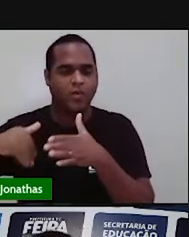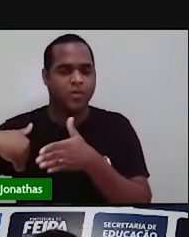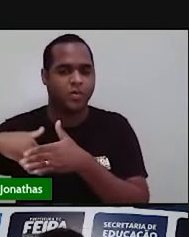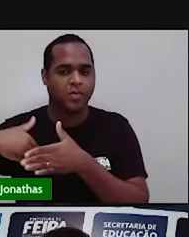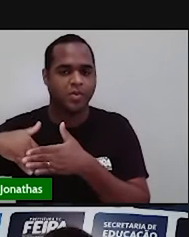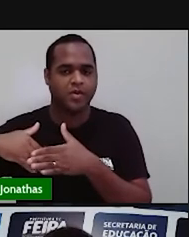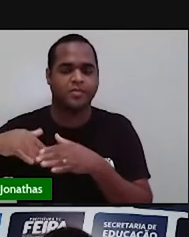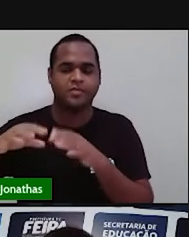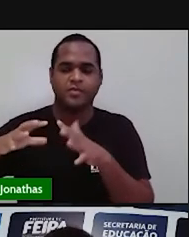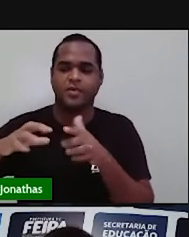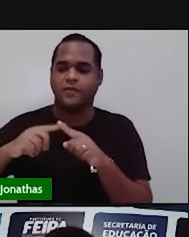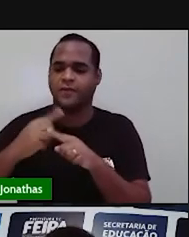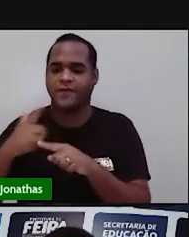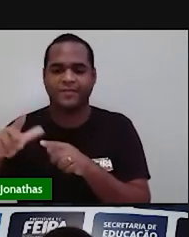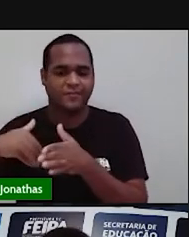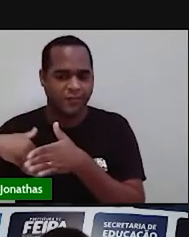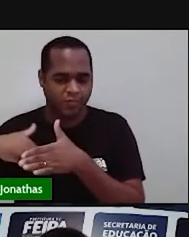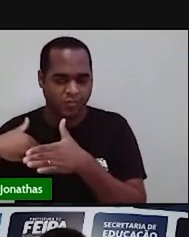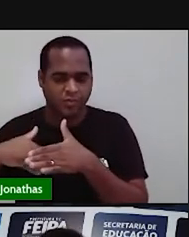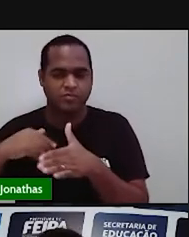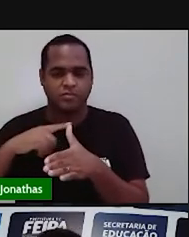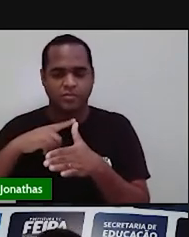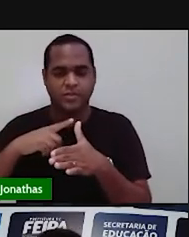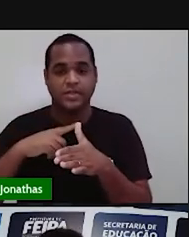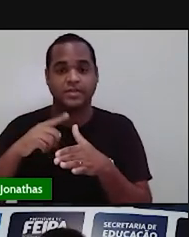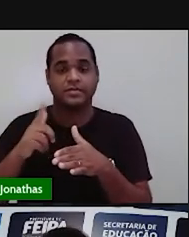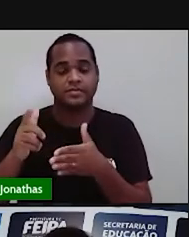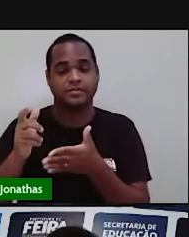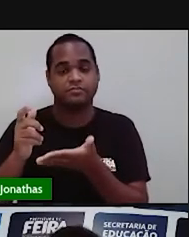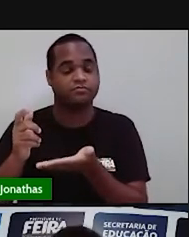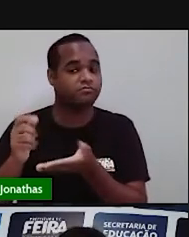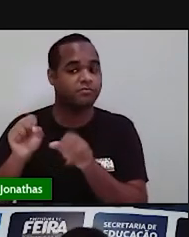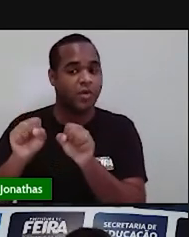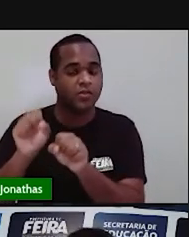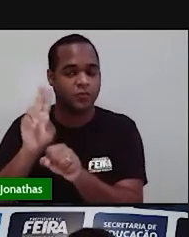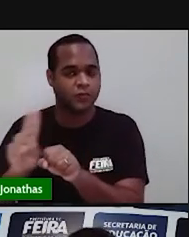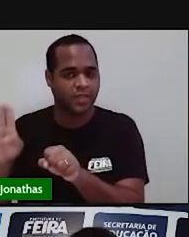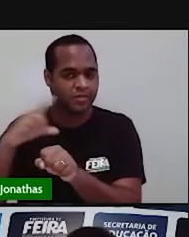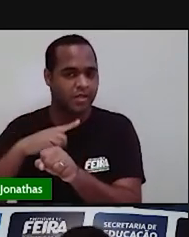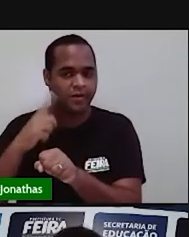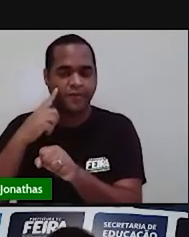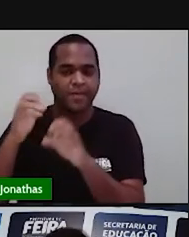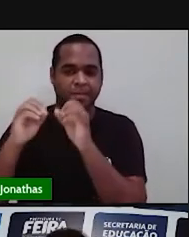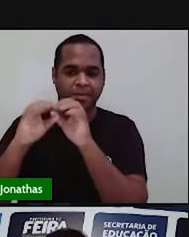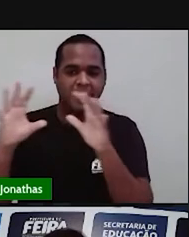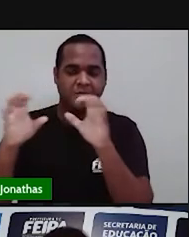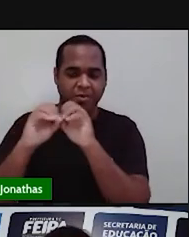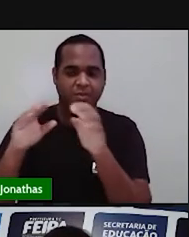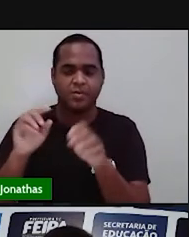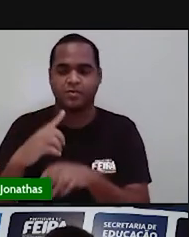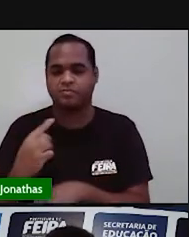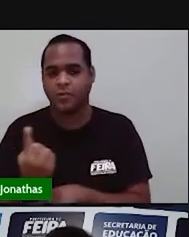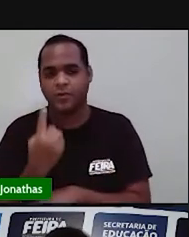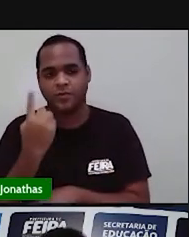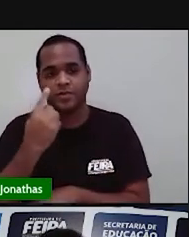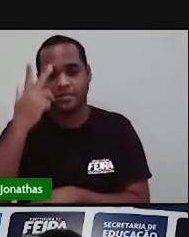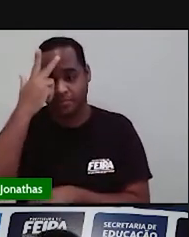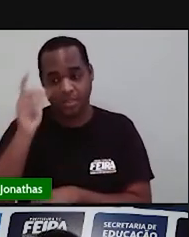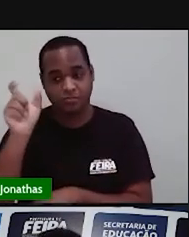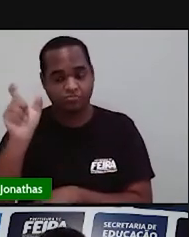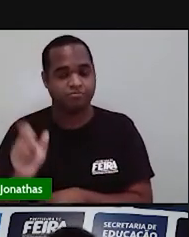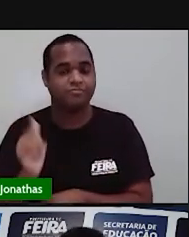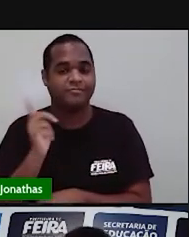campeonato de futebol. Ela é muito usada, por exemplo, para descobrir a média de alturas de jogadores ou